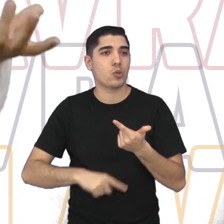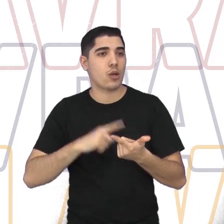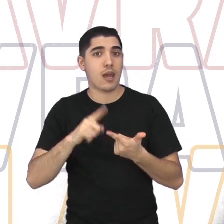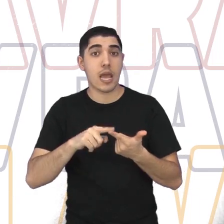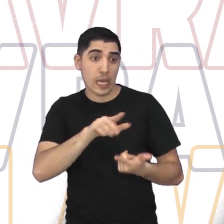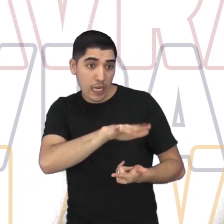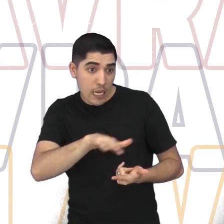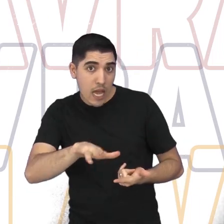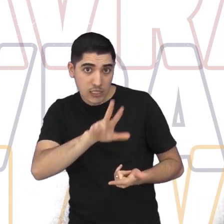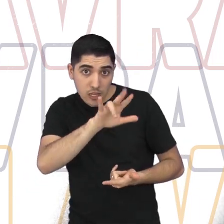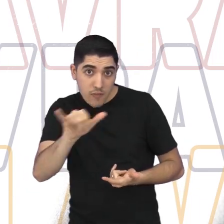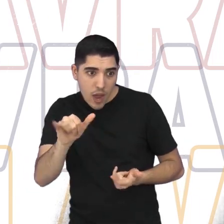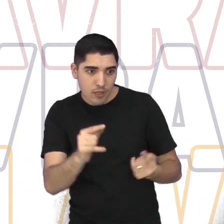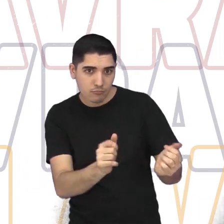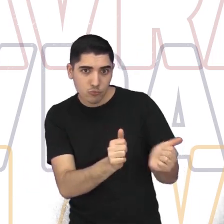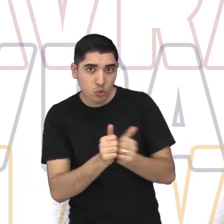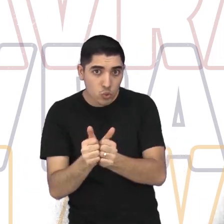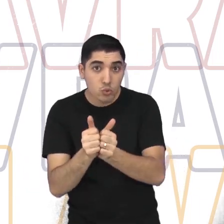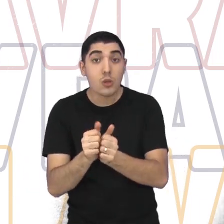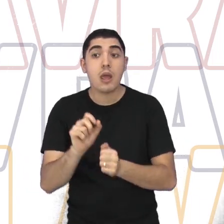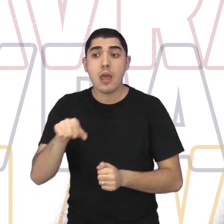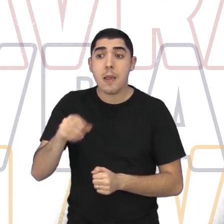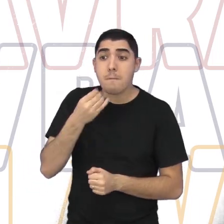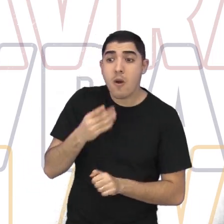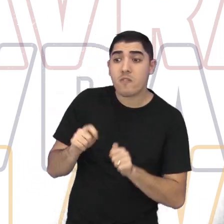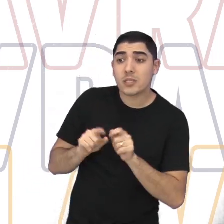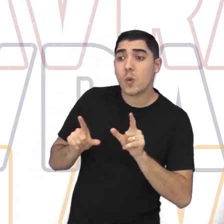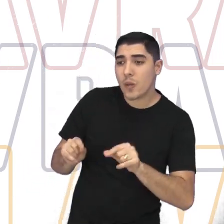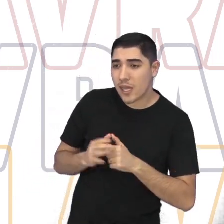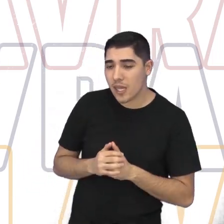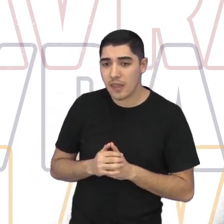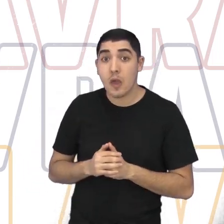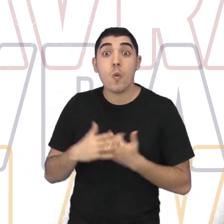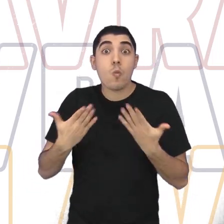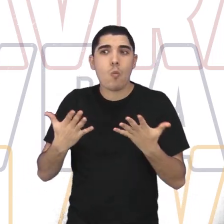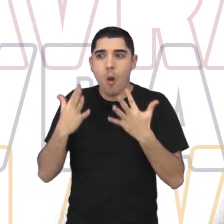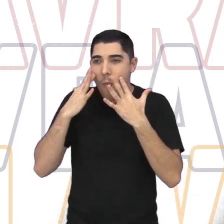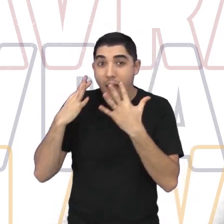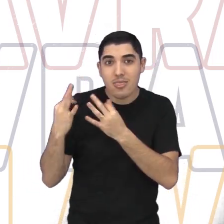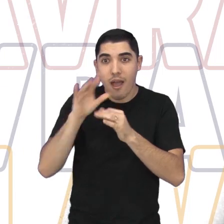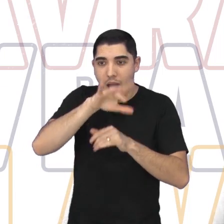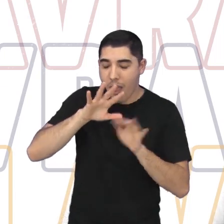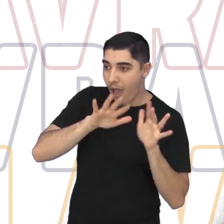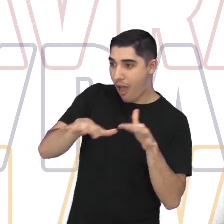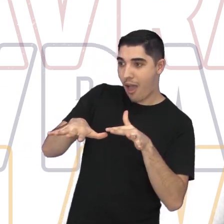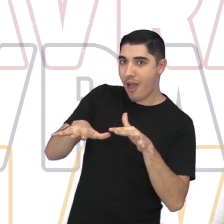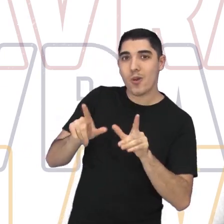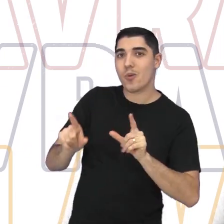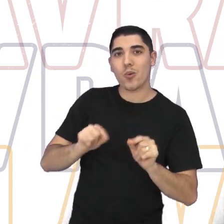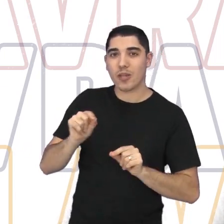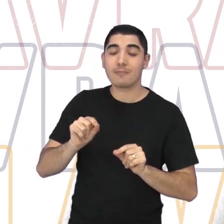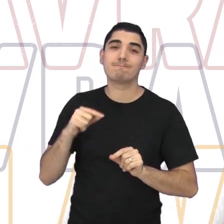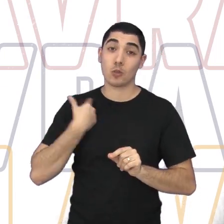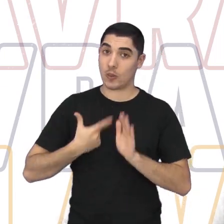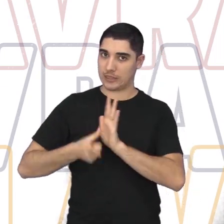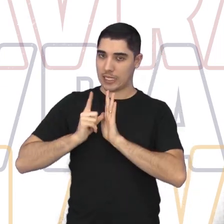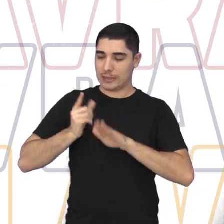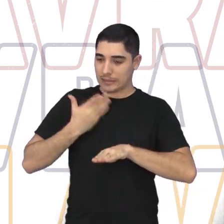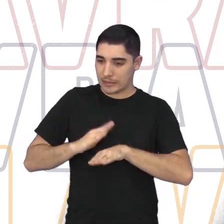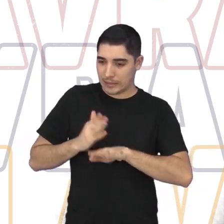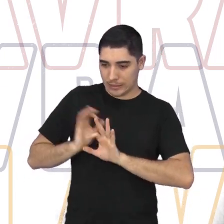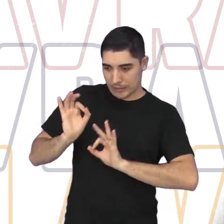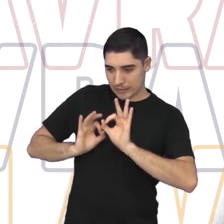envolver o público? Vai envolver as crianças? O que vai ser bom aqui? O que vai chamar atenção?